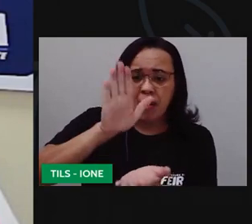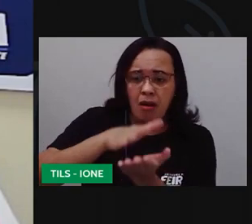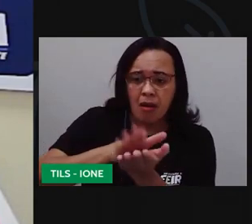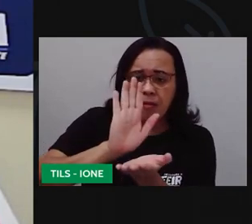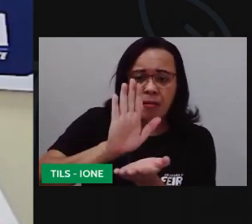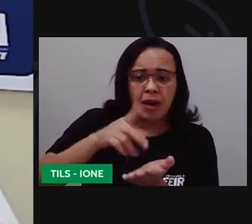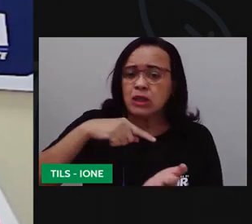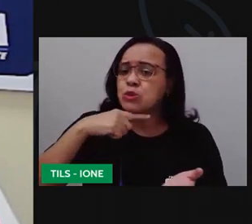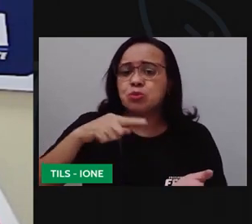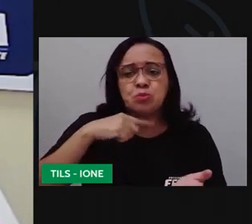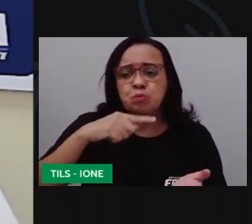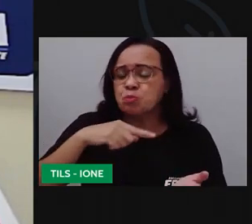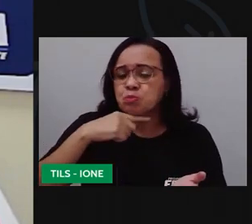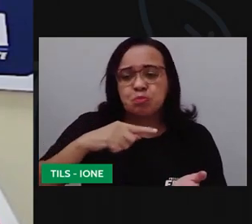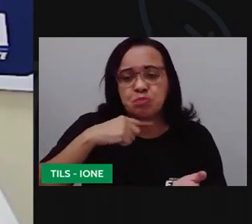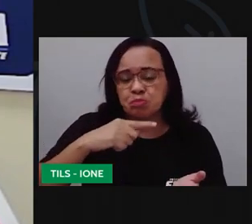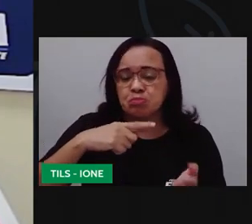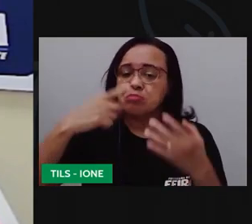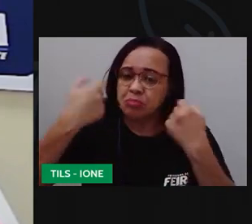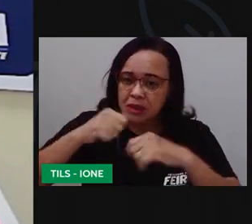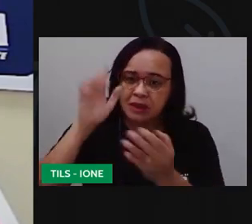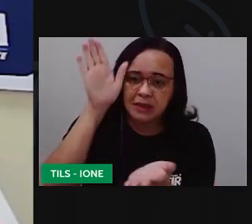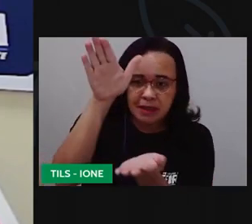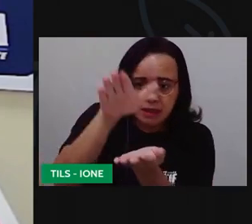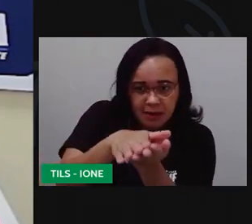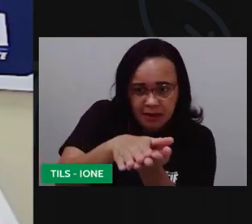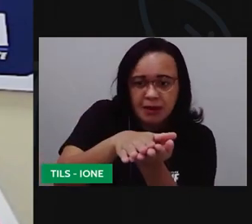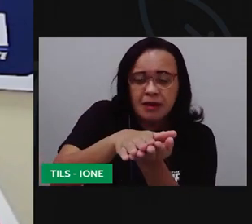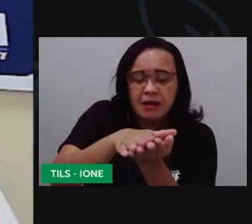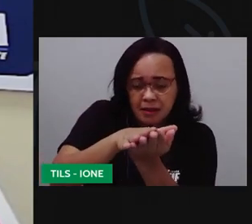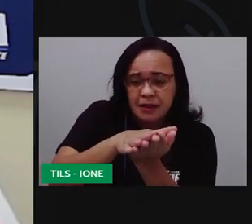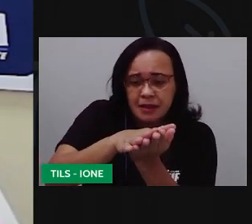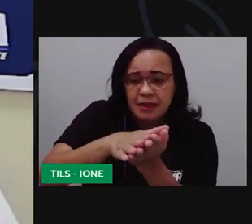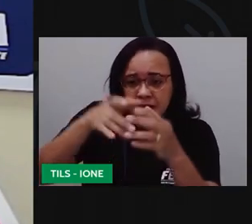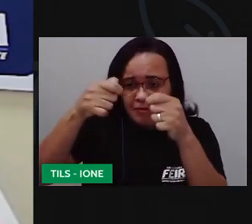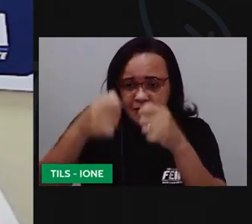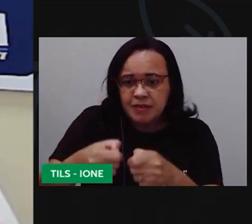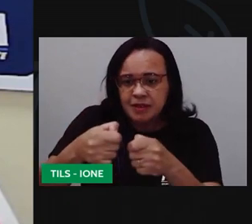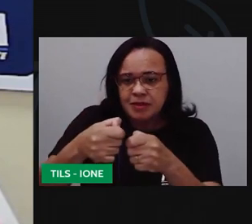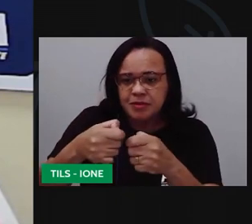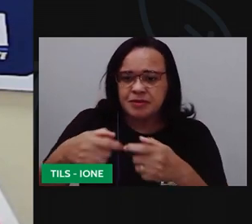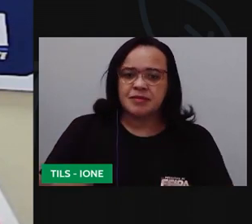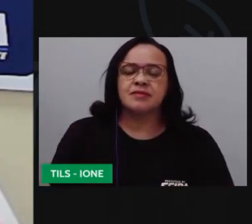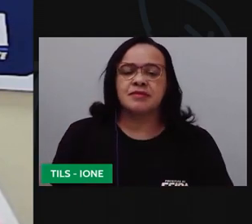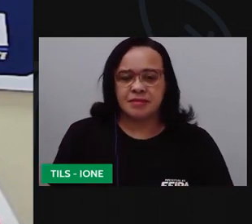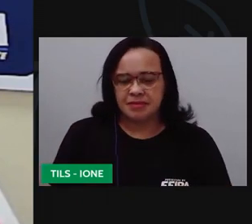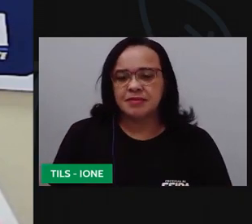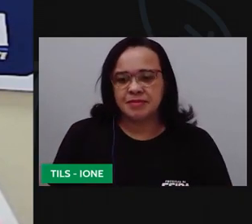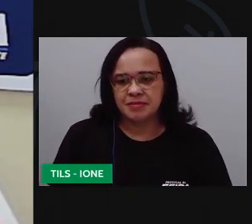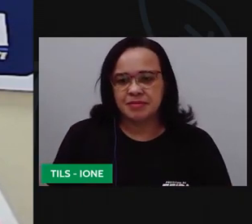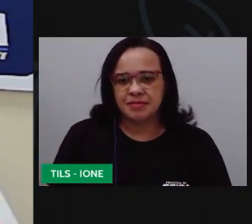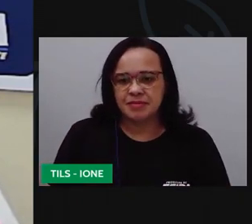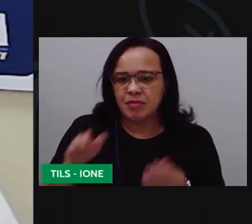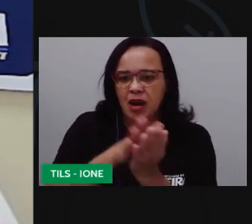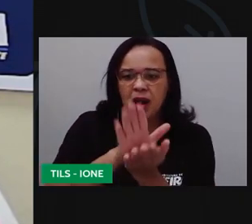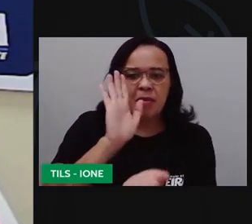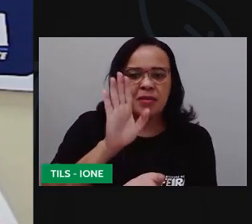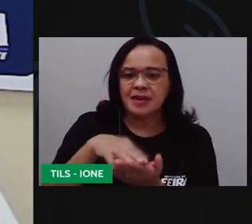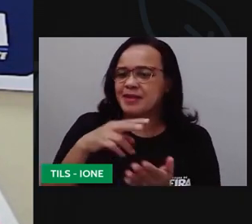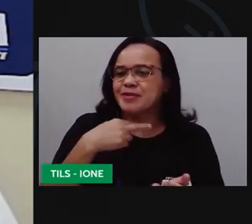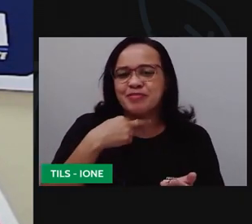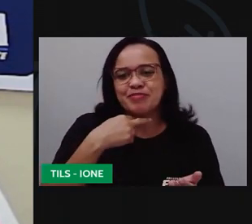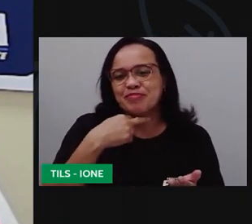poder forrar e fazer as coisas ela vai fazer o quê? ela vai se abrir e a gente não quer isso imagina só ela tá lá fazendo uma reportagem